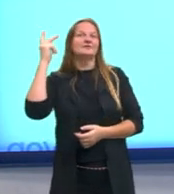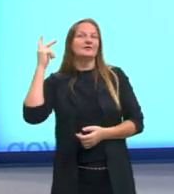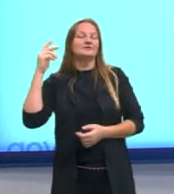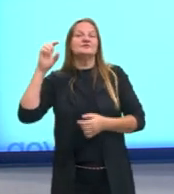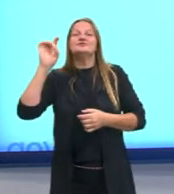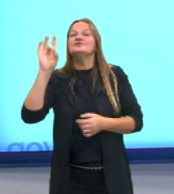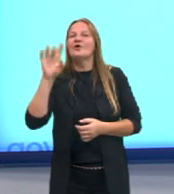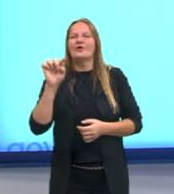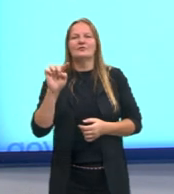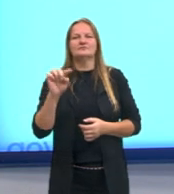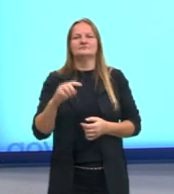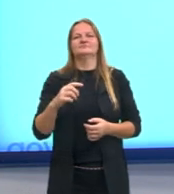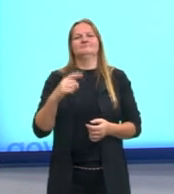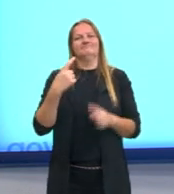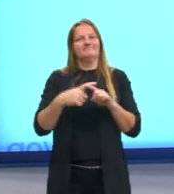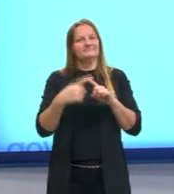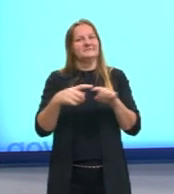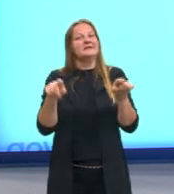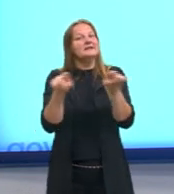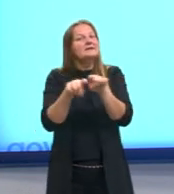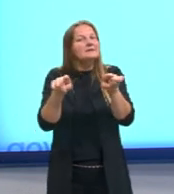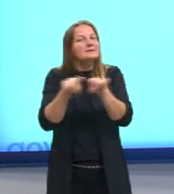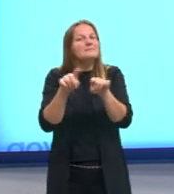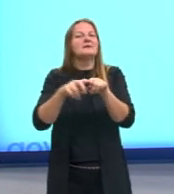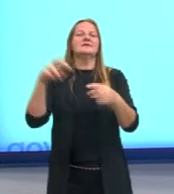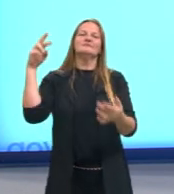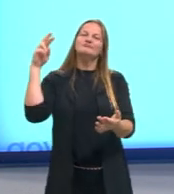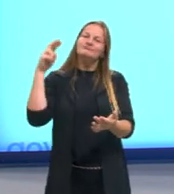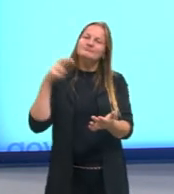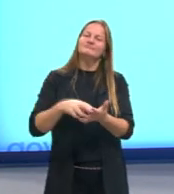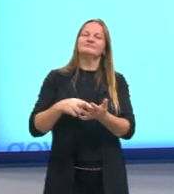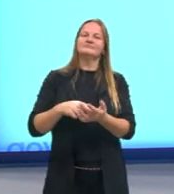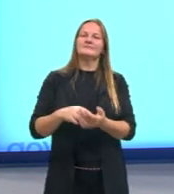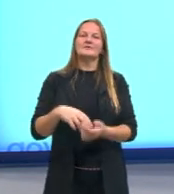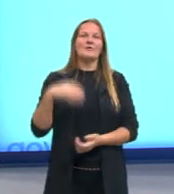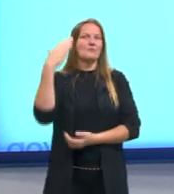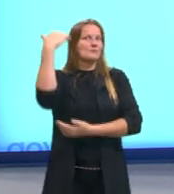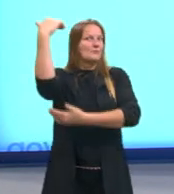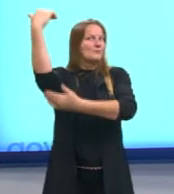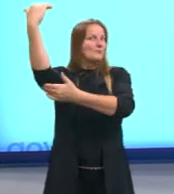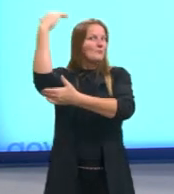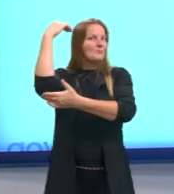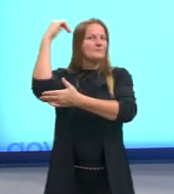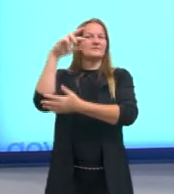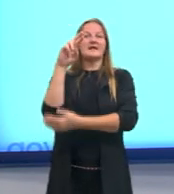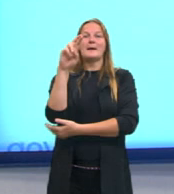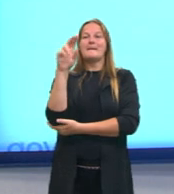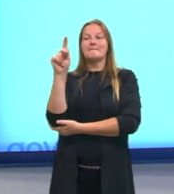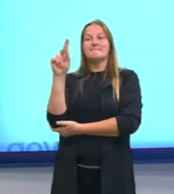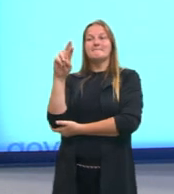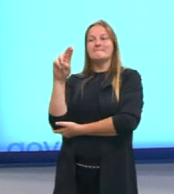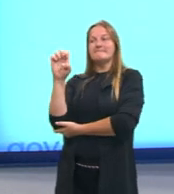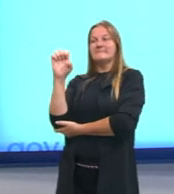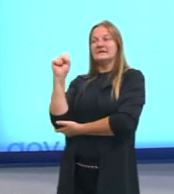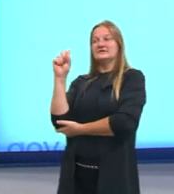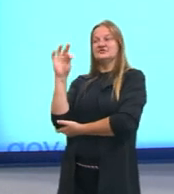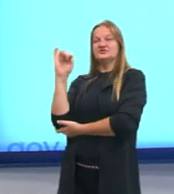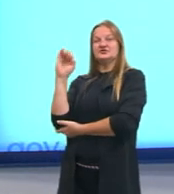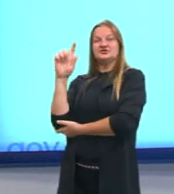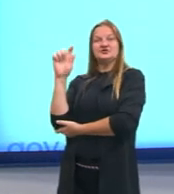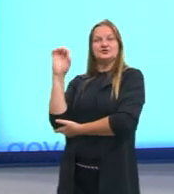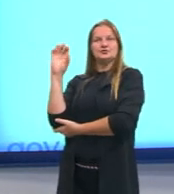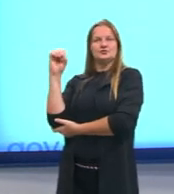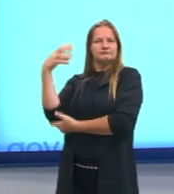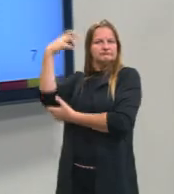somente. Ele vai também registrar a relevância desse prestígio que essa fala da corte portuguesa vai